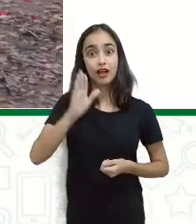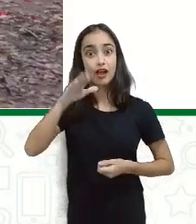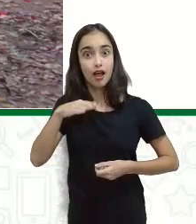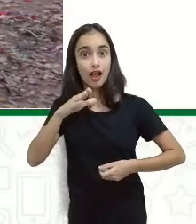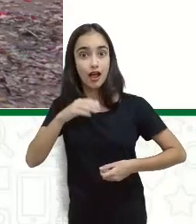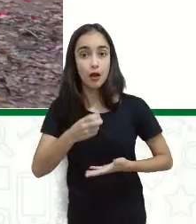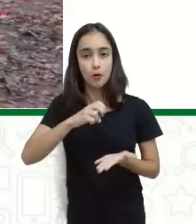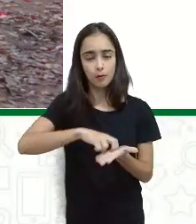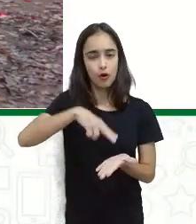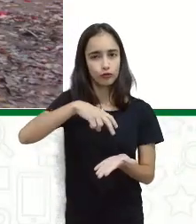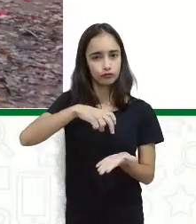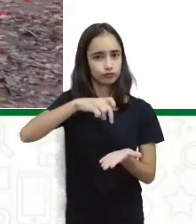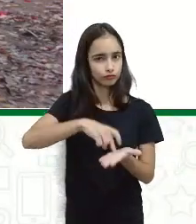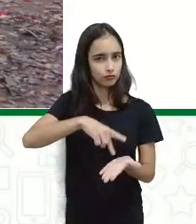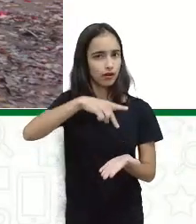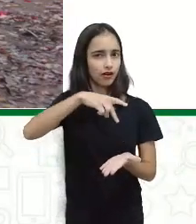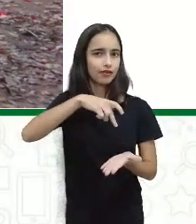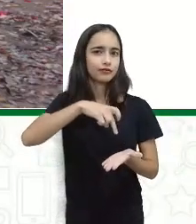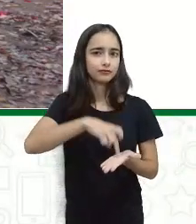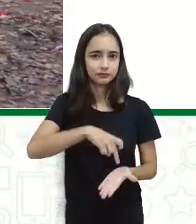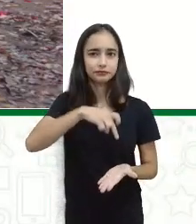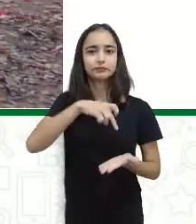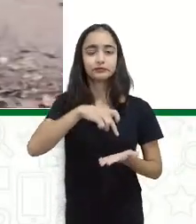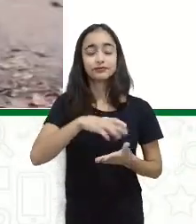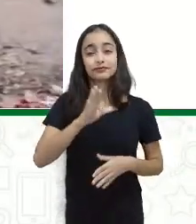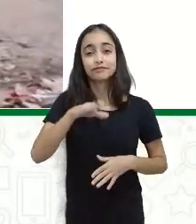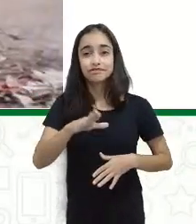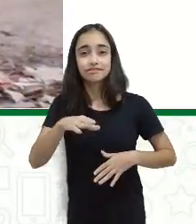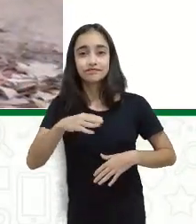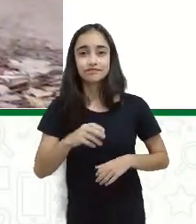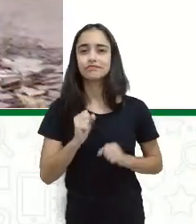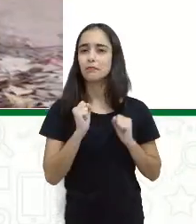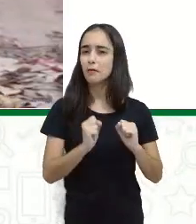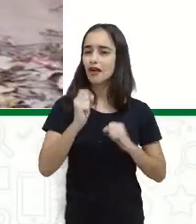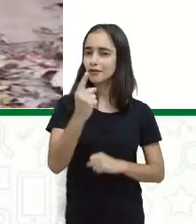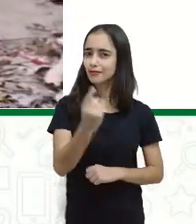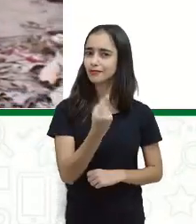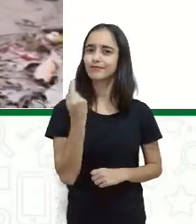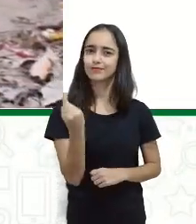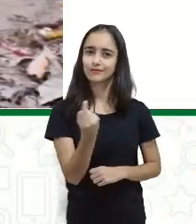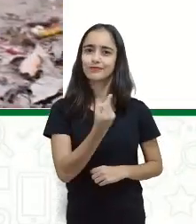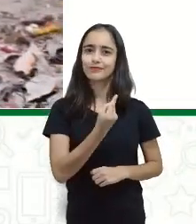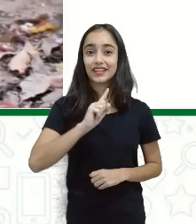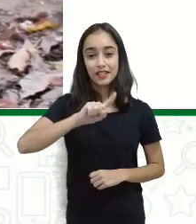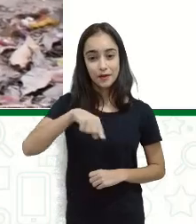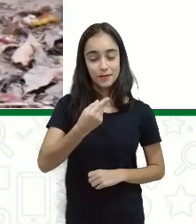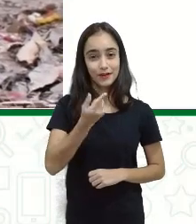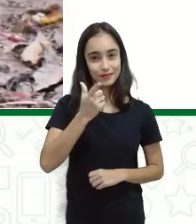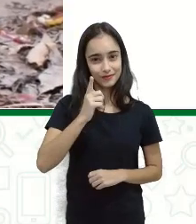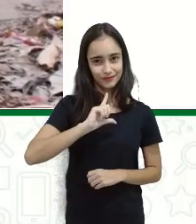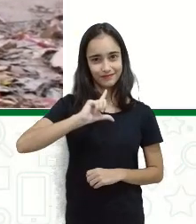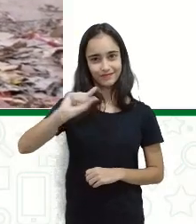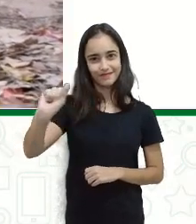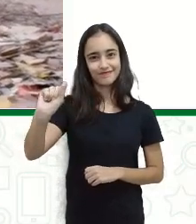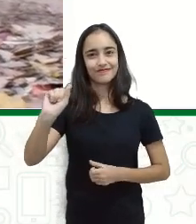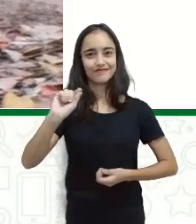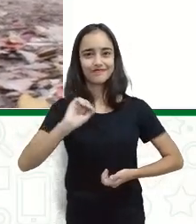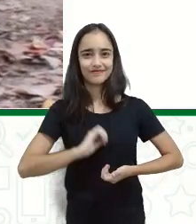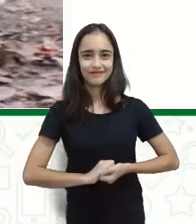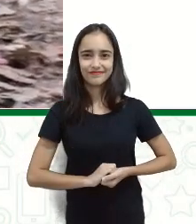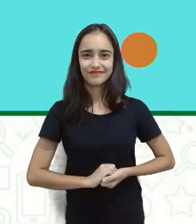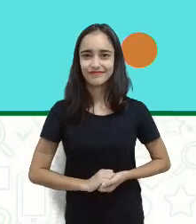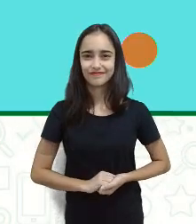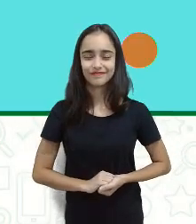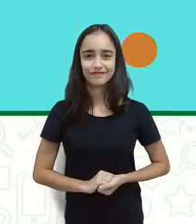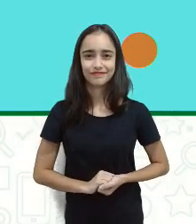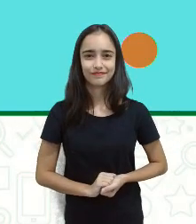e senhores, cuide o cachorro. Senhoras e senhores, dá uma rodadinha e vai pro olho da